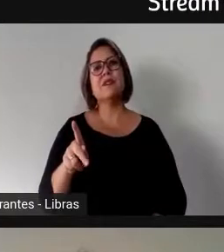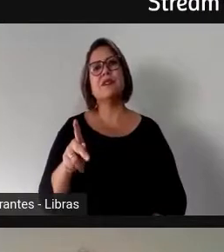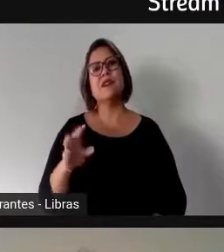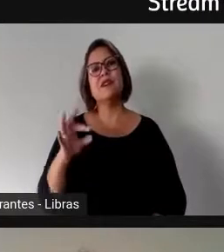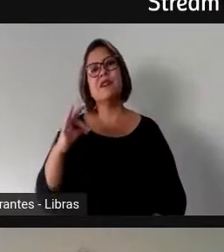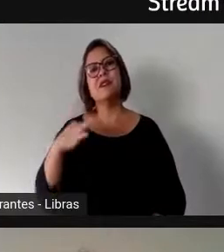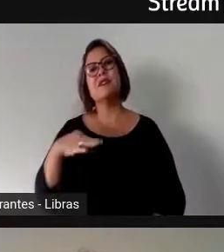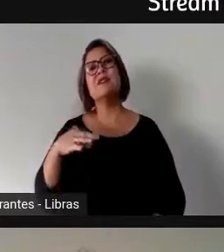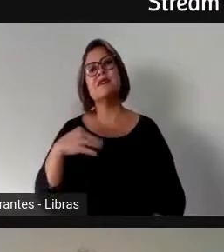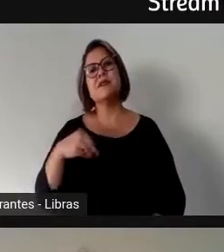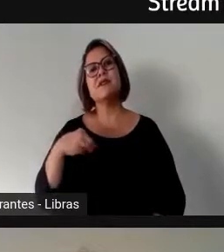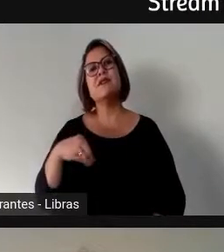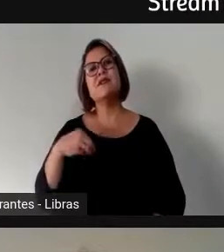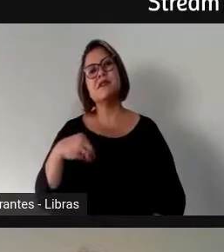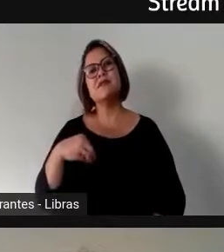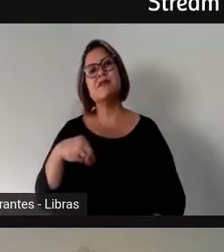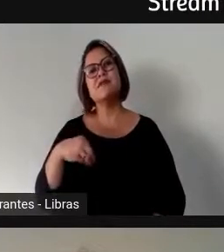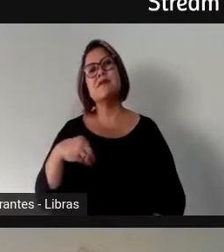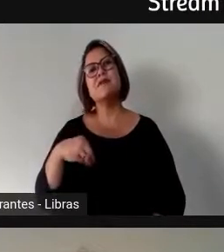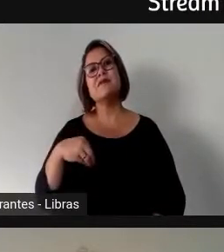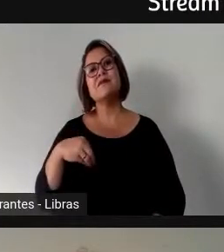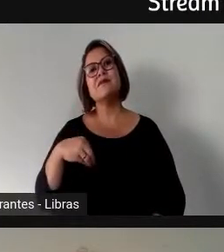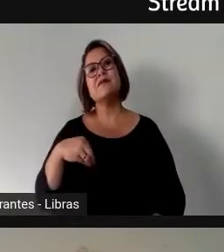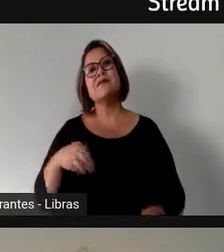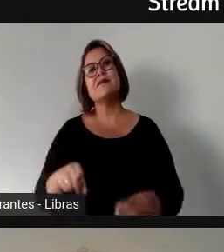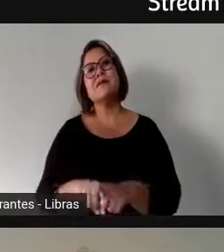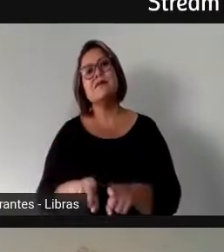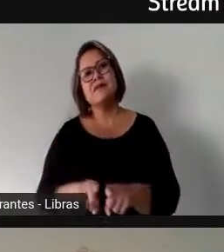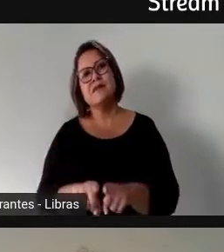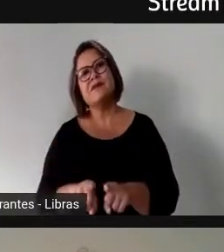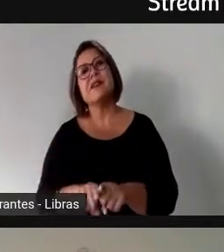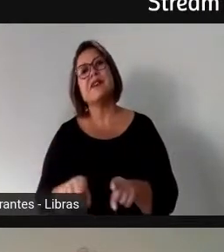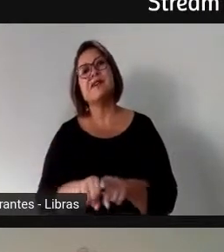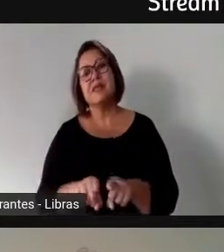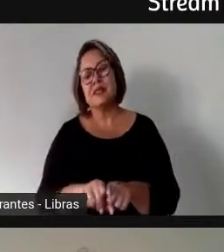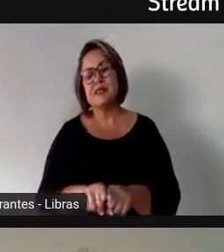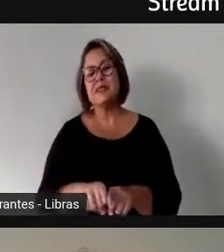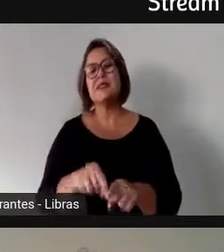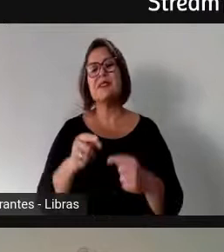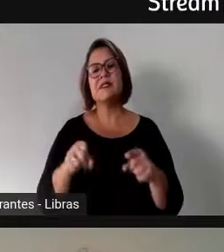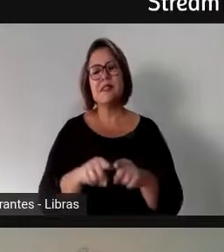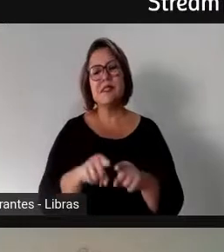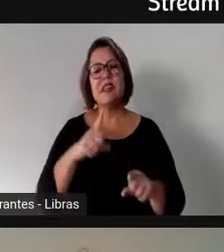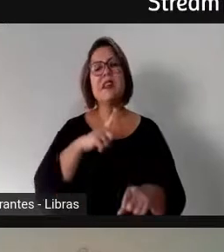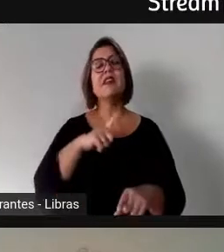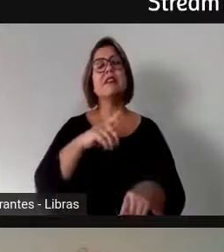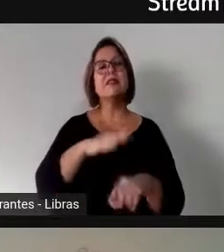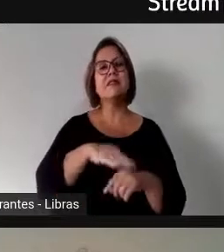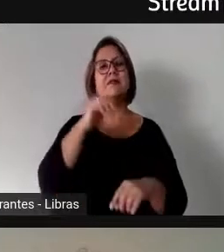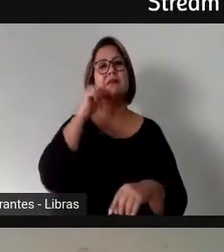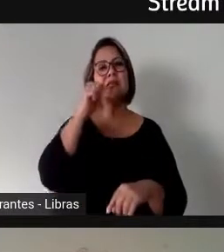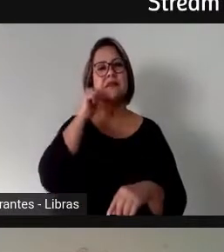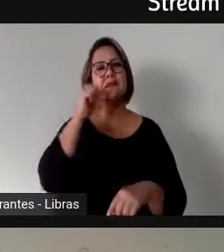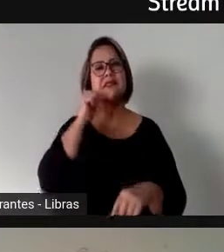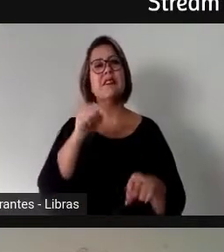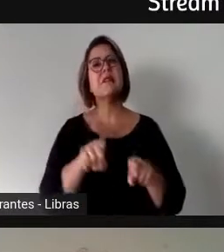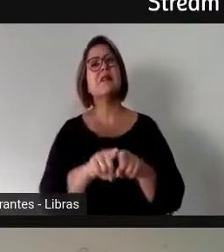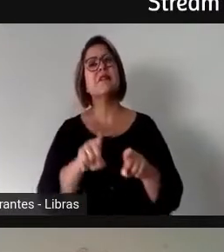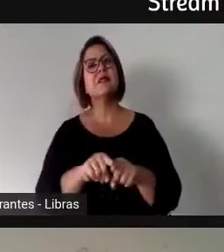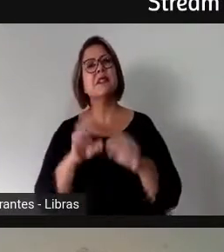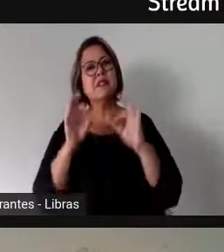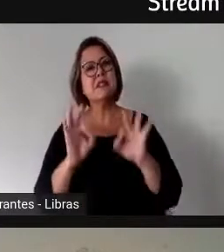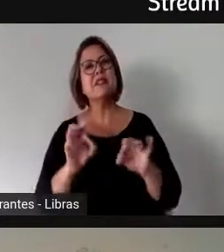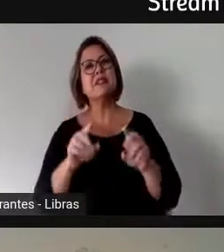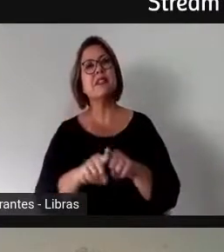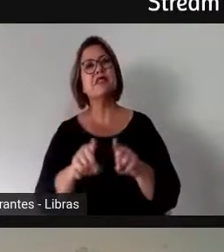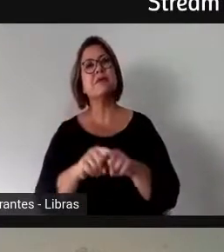o número de professoras é menor que o de homens. Mas existem-se mulheres na proporção exata para